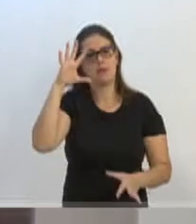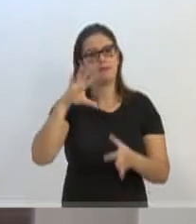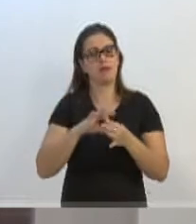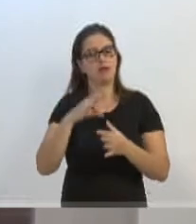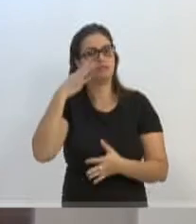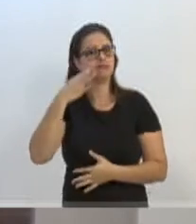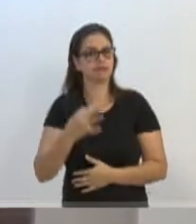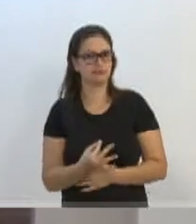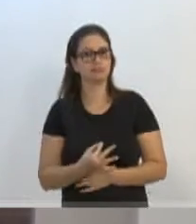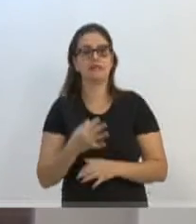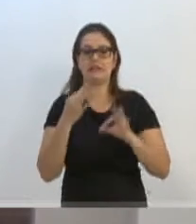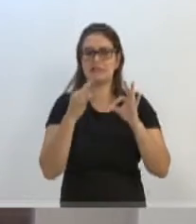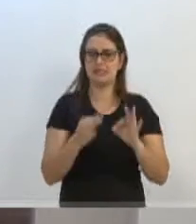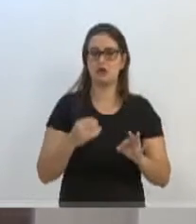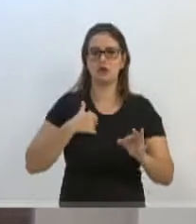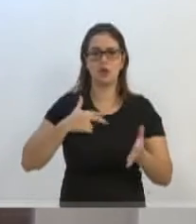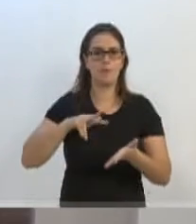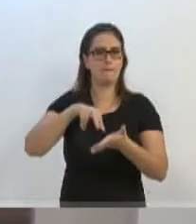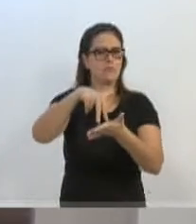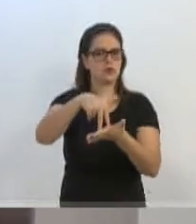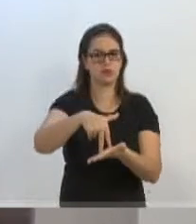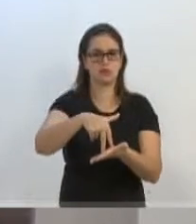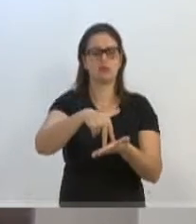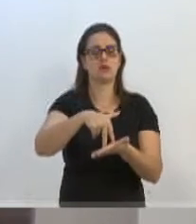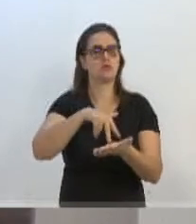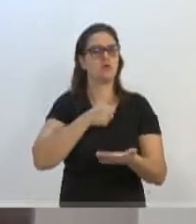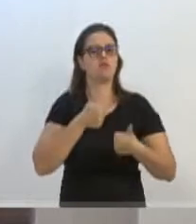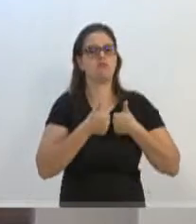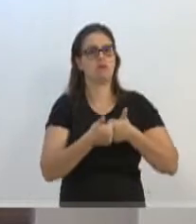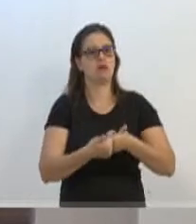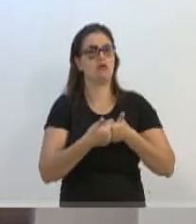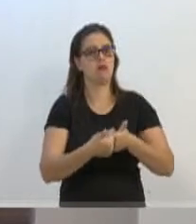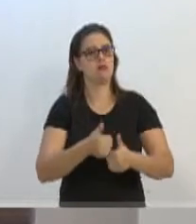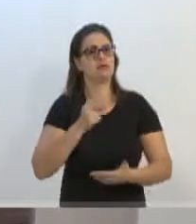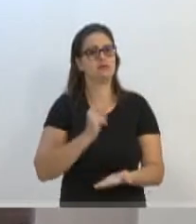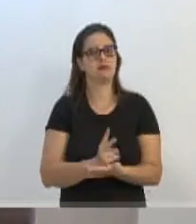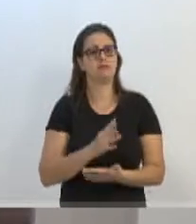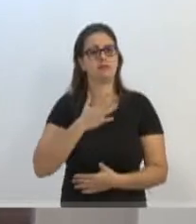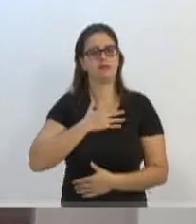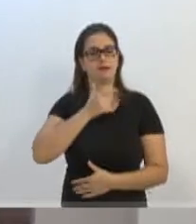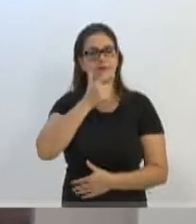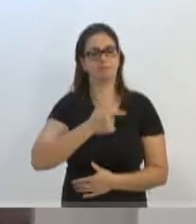Discordem, mas eu tenho meu posicionamento, eu tenho minha posição e eu luto por aquilo que eu acredito. Obrigado.